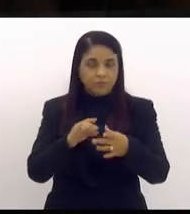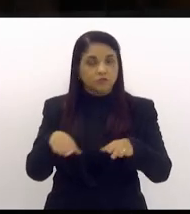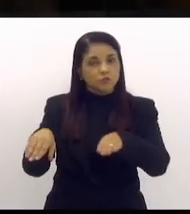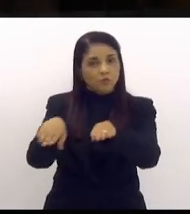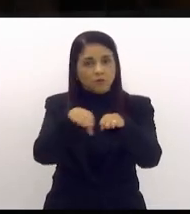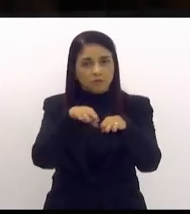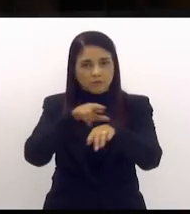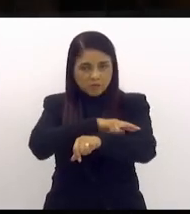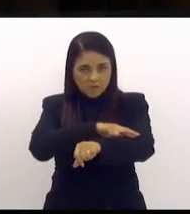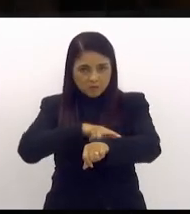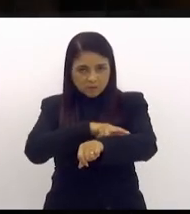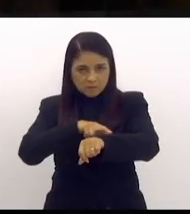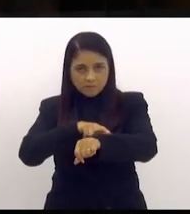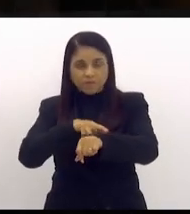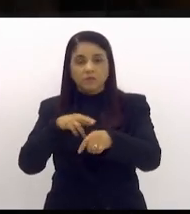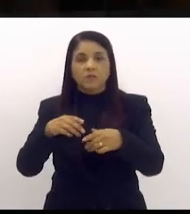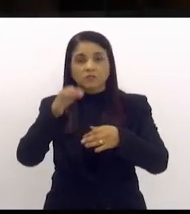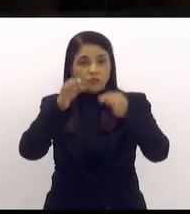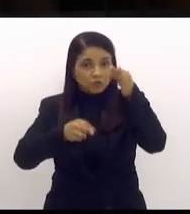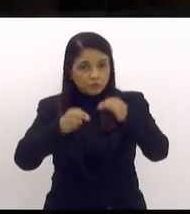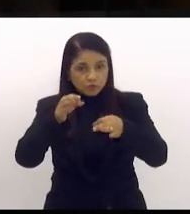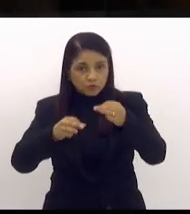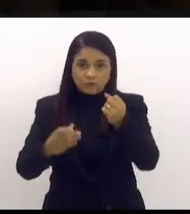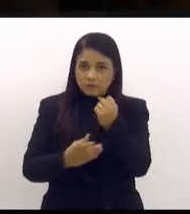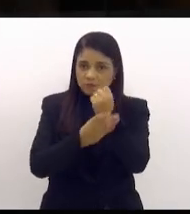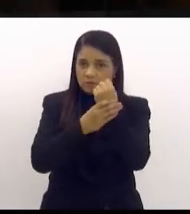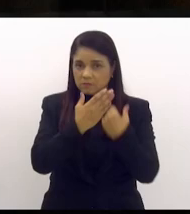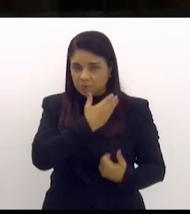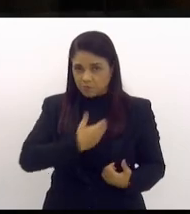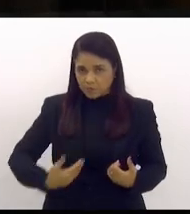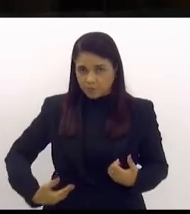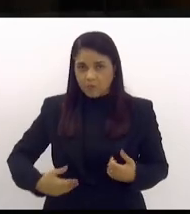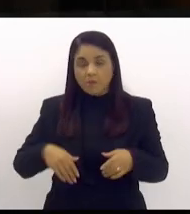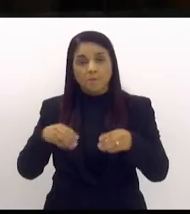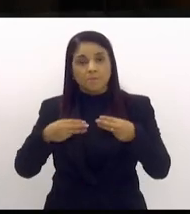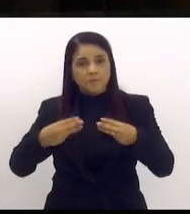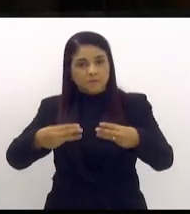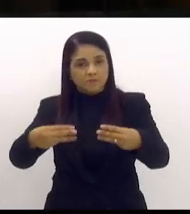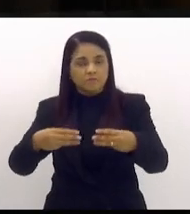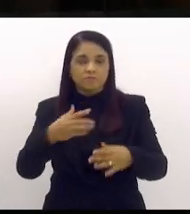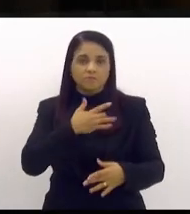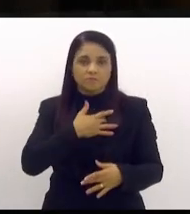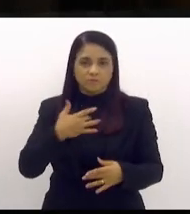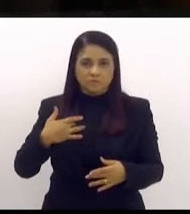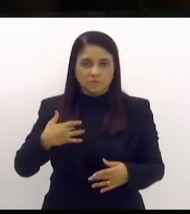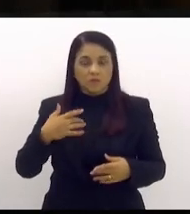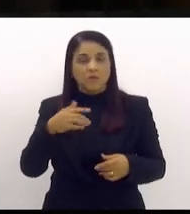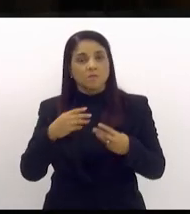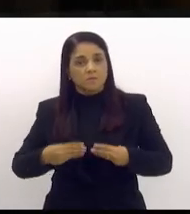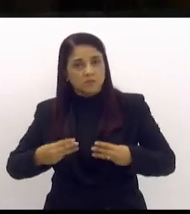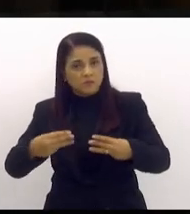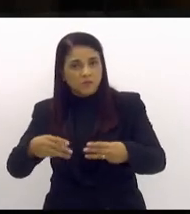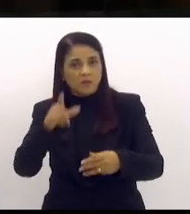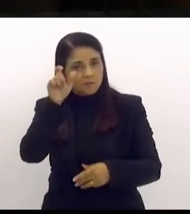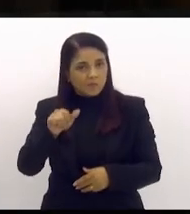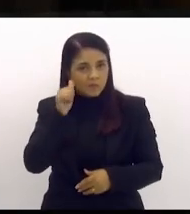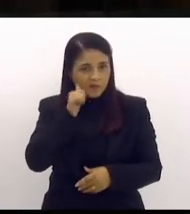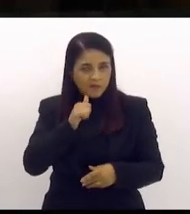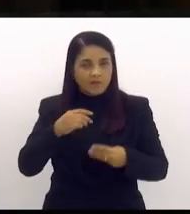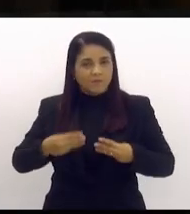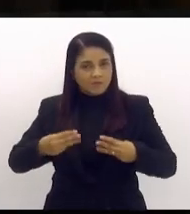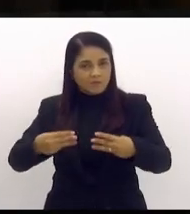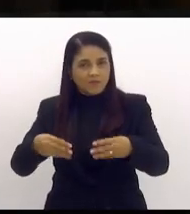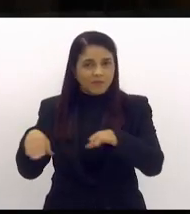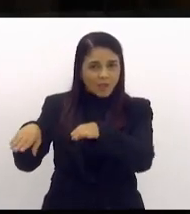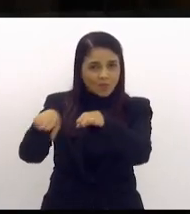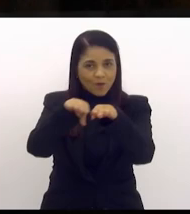Racial, Ministério da Justiça e Segurança Pública, Ministério de Saúde, Ministério das Mulheres, Ministério